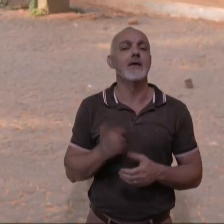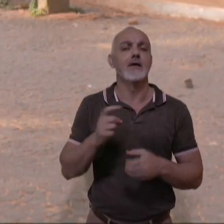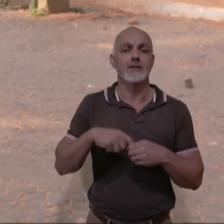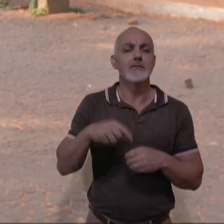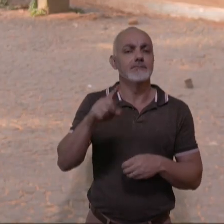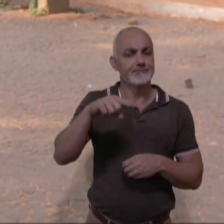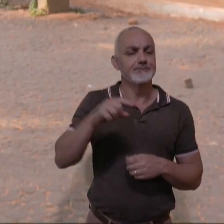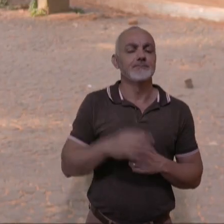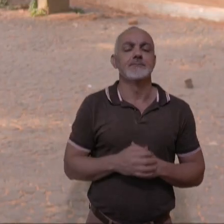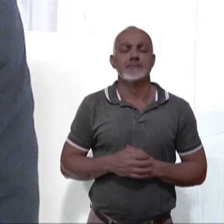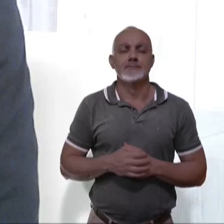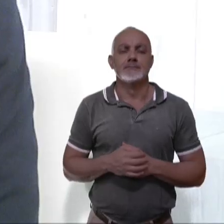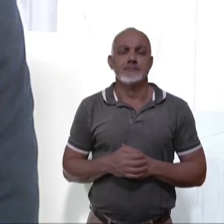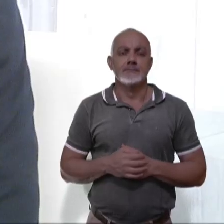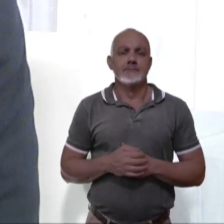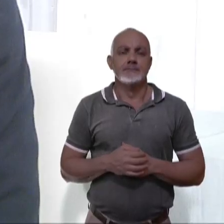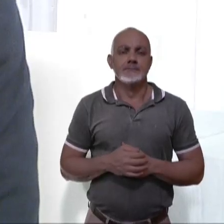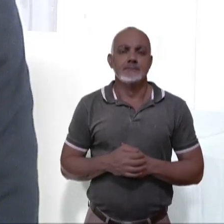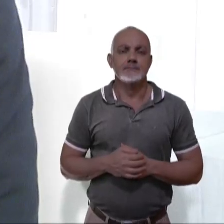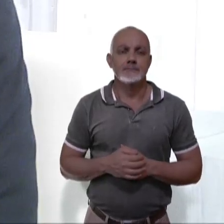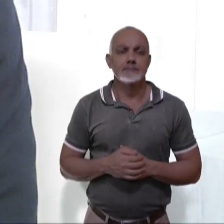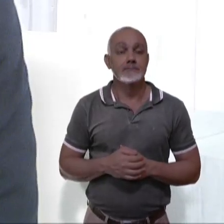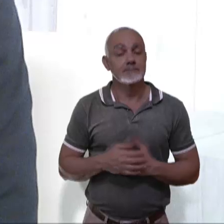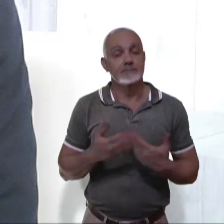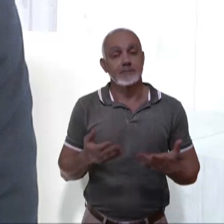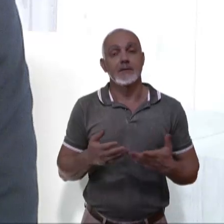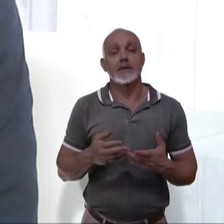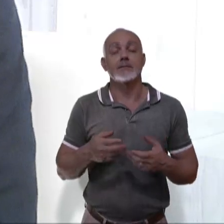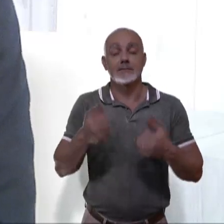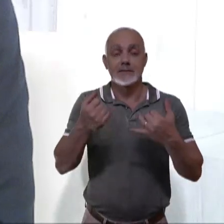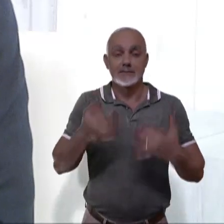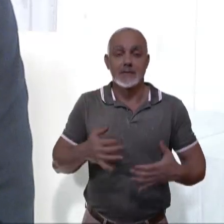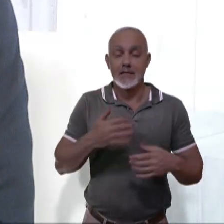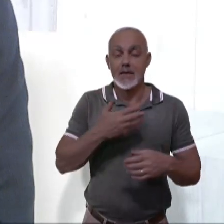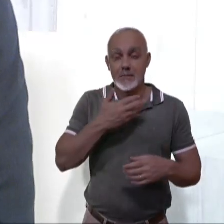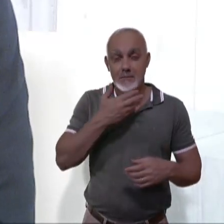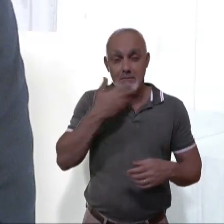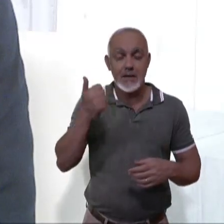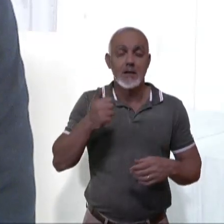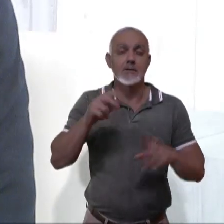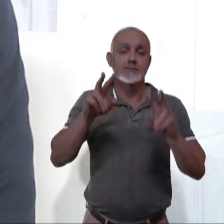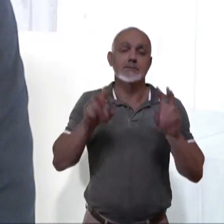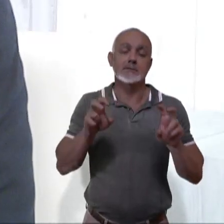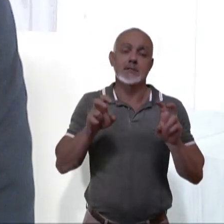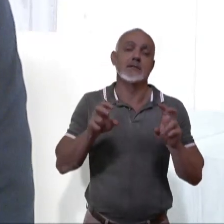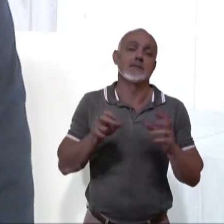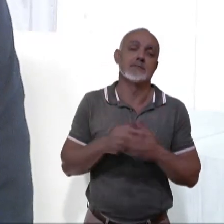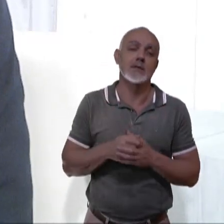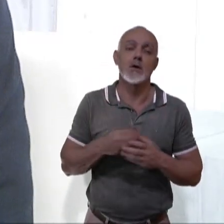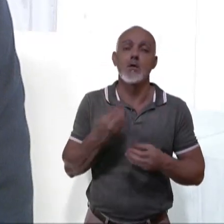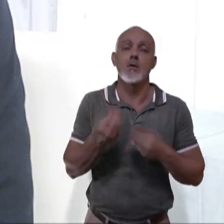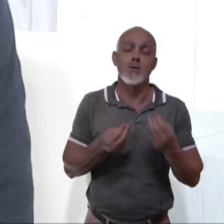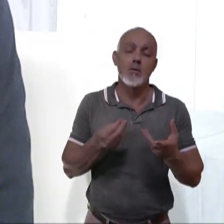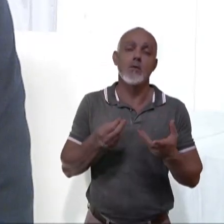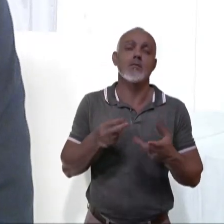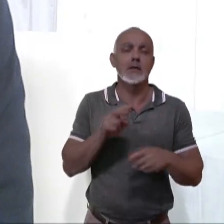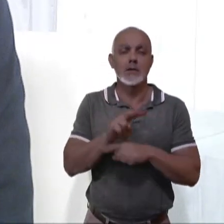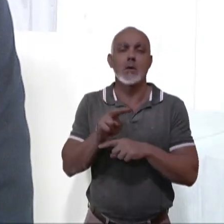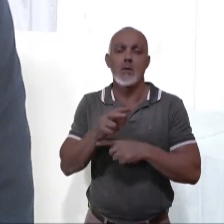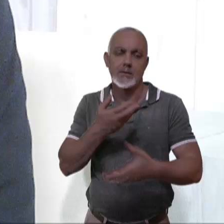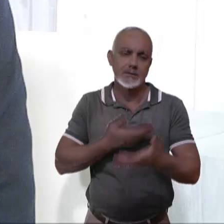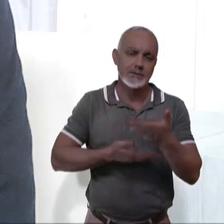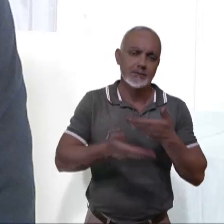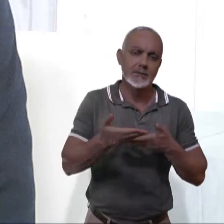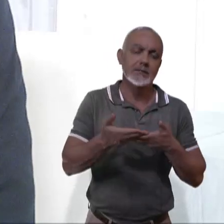você aí no estúdio. Bom, e para falar melhor sobre esse assunto, explicar sobre como funciona a guarda